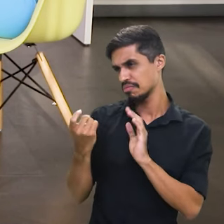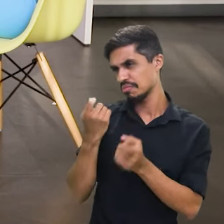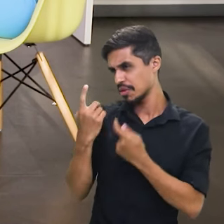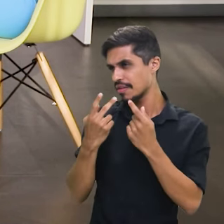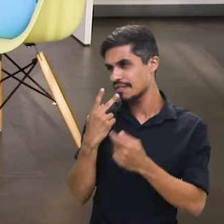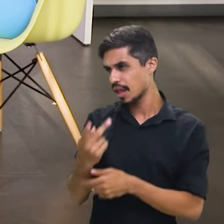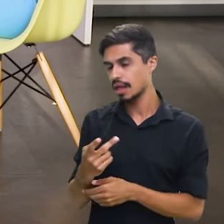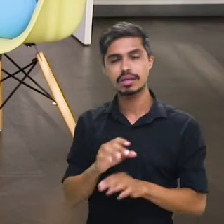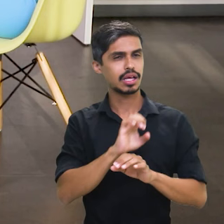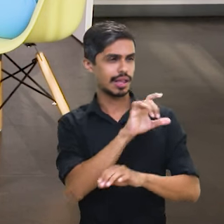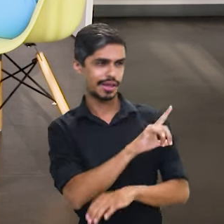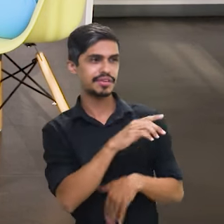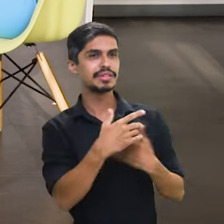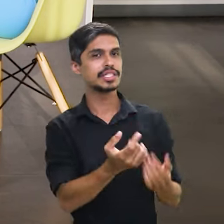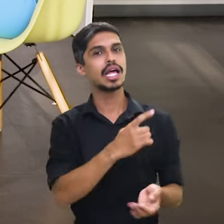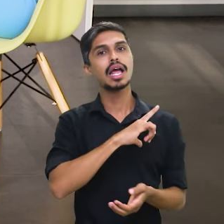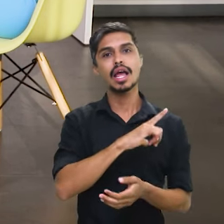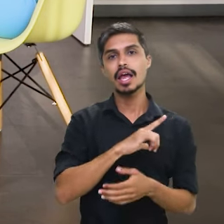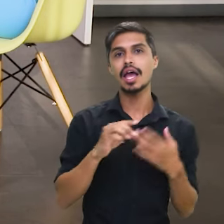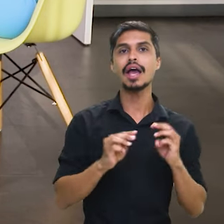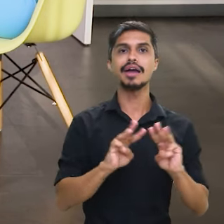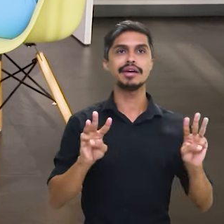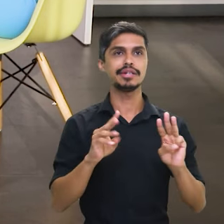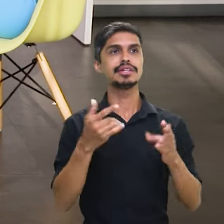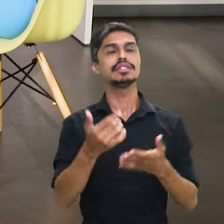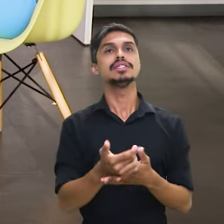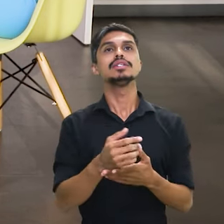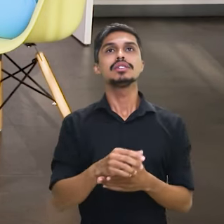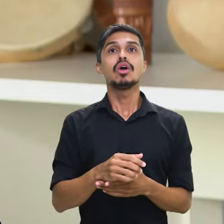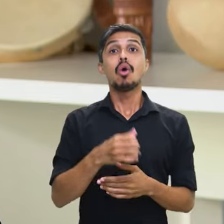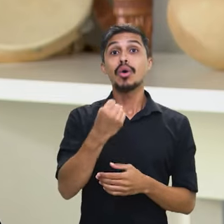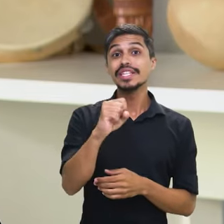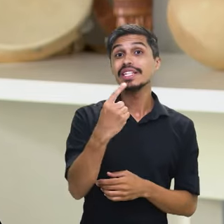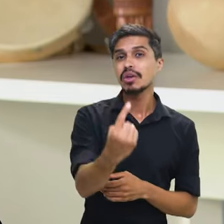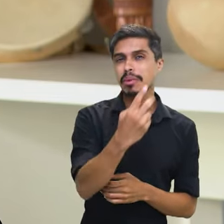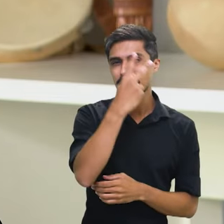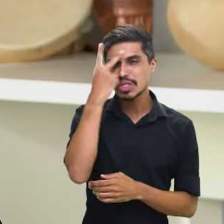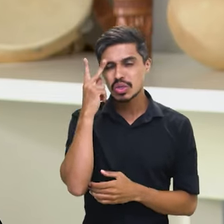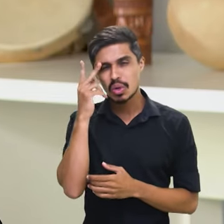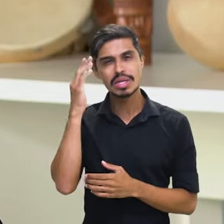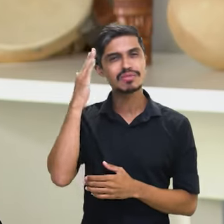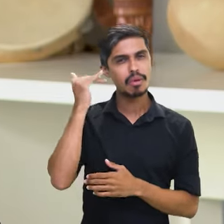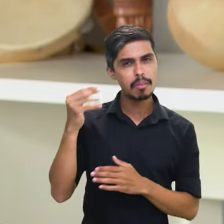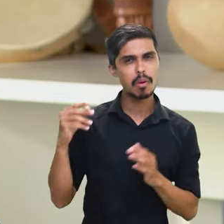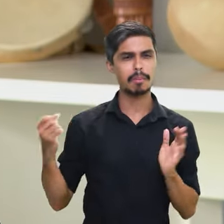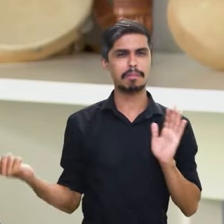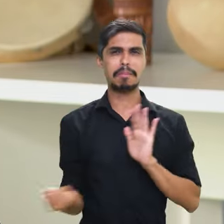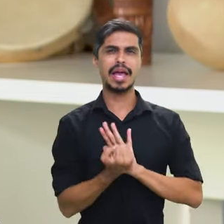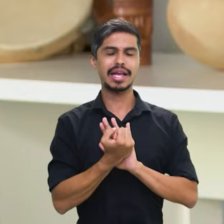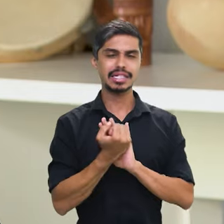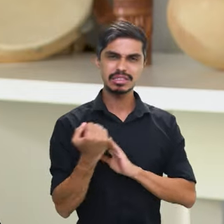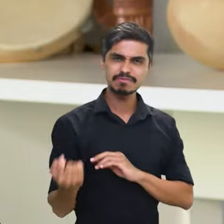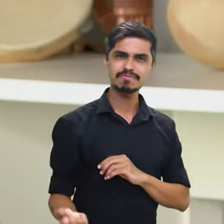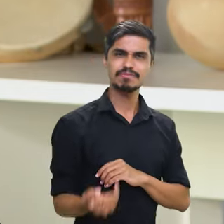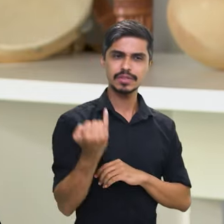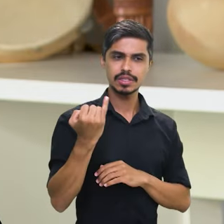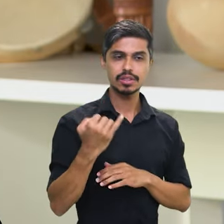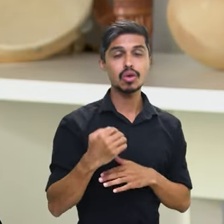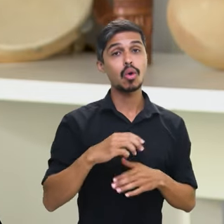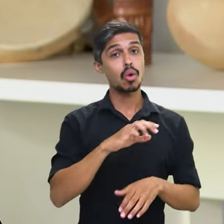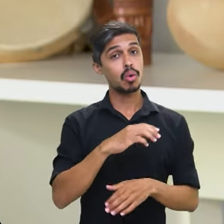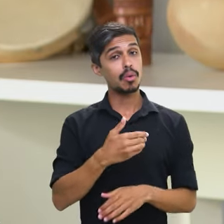mais algumas? Claro. A Palmares tinha no site 81 personalidades. O presidente anterior